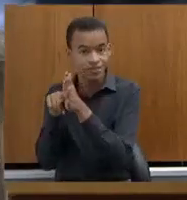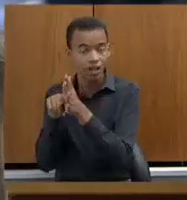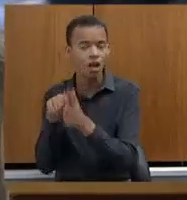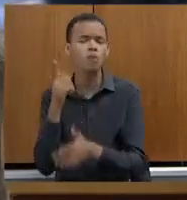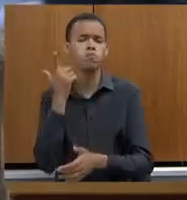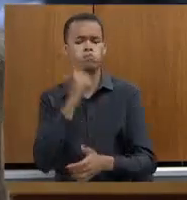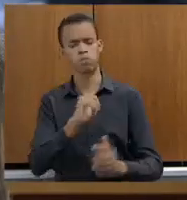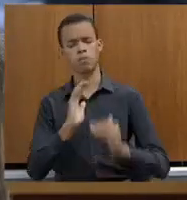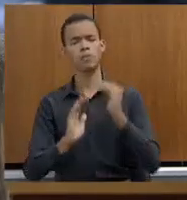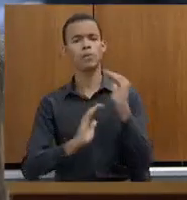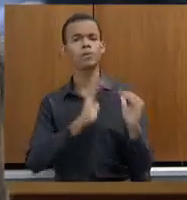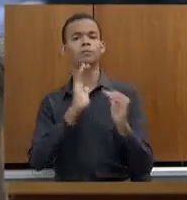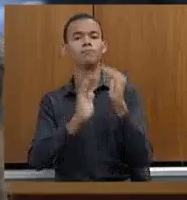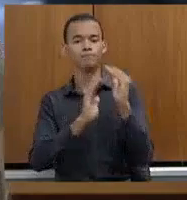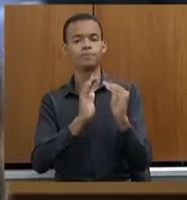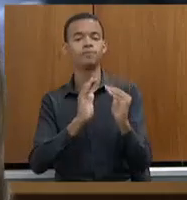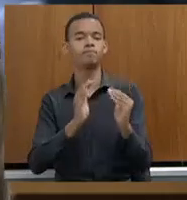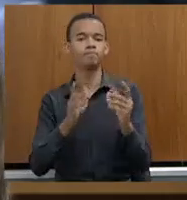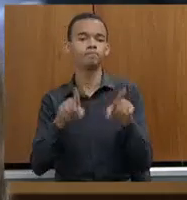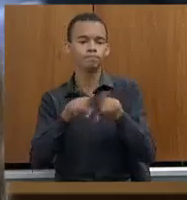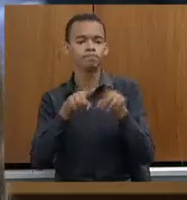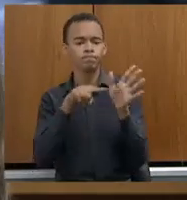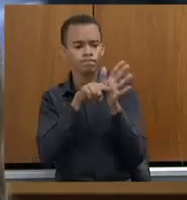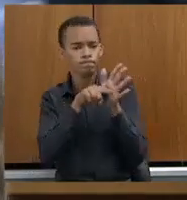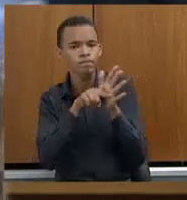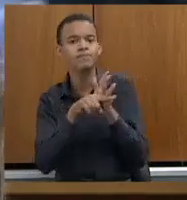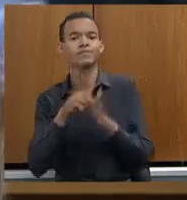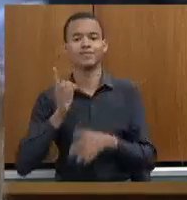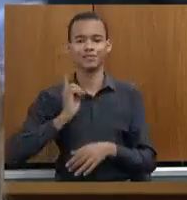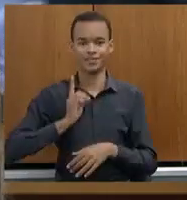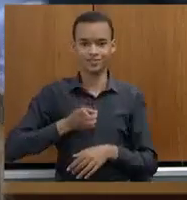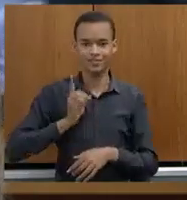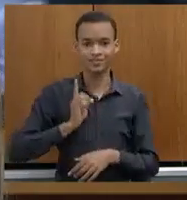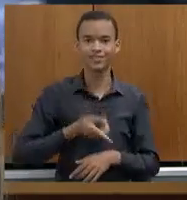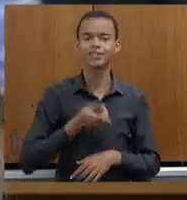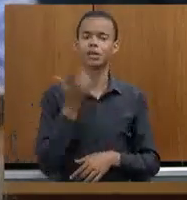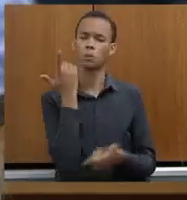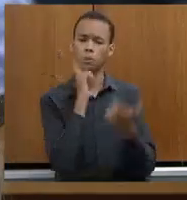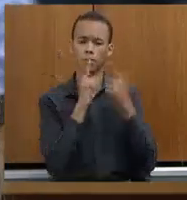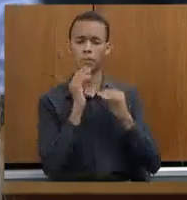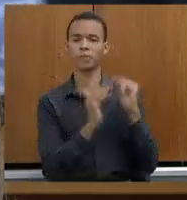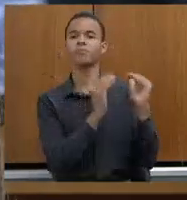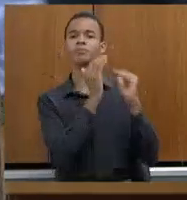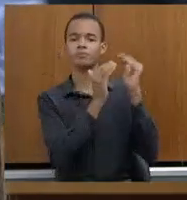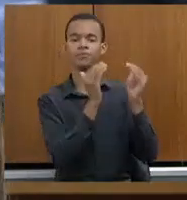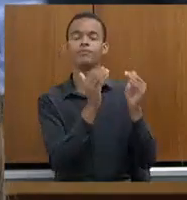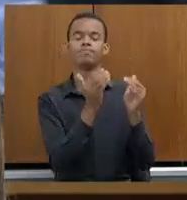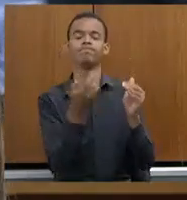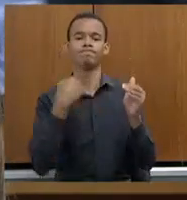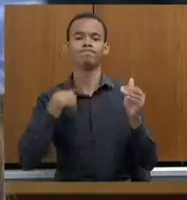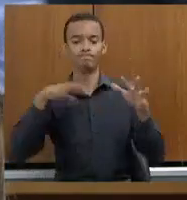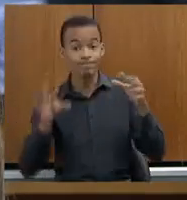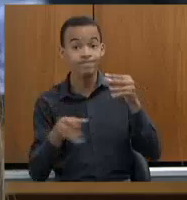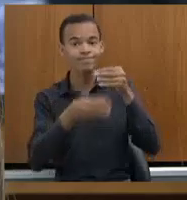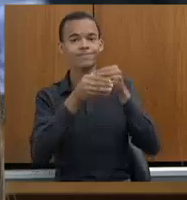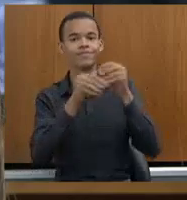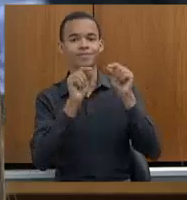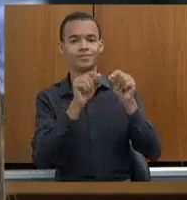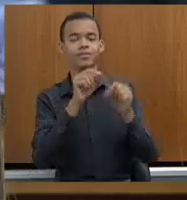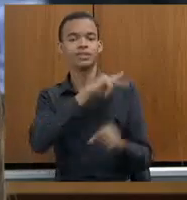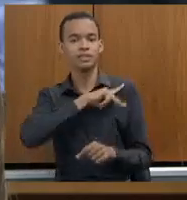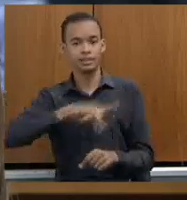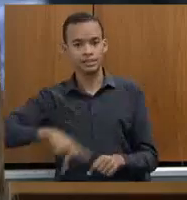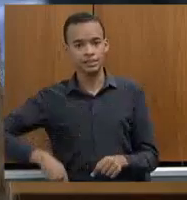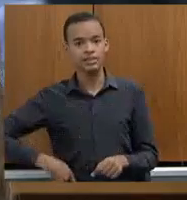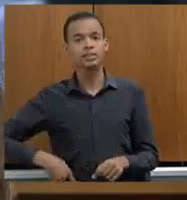peritos e delegados. E já dizendo para o senhor que endosso o requerimento do presidente,